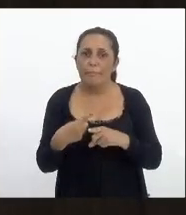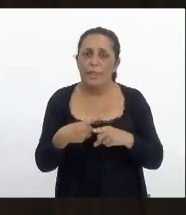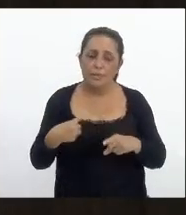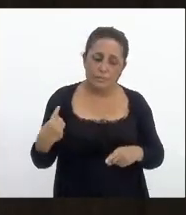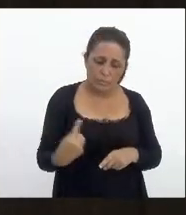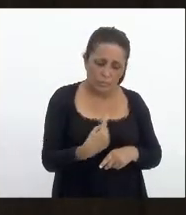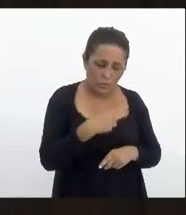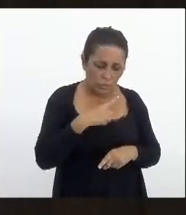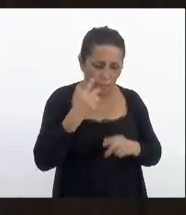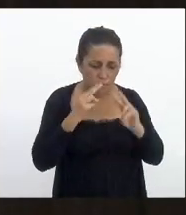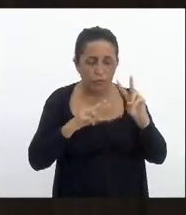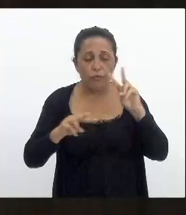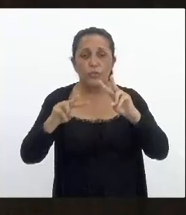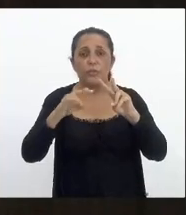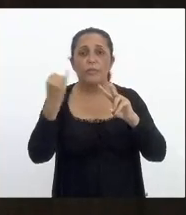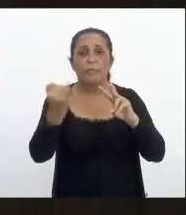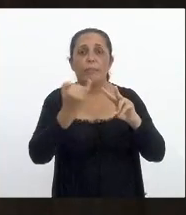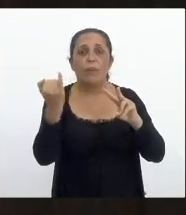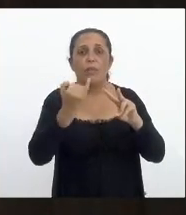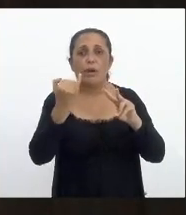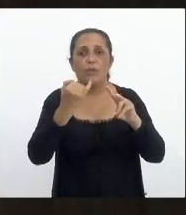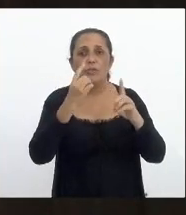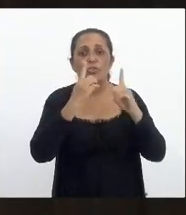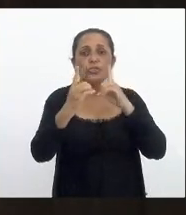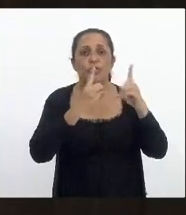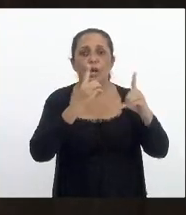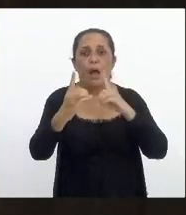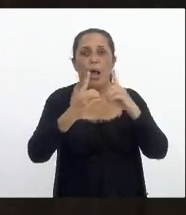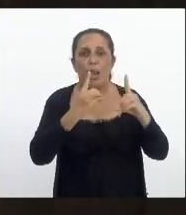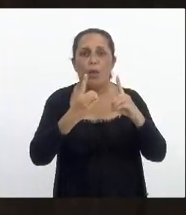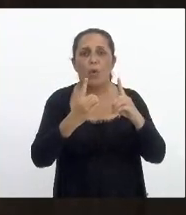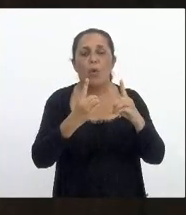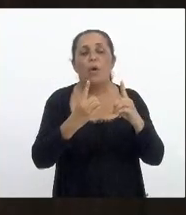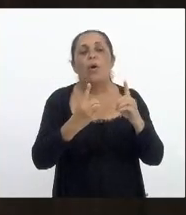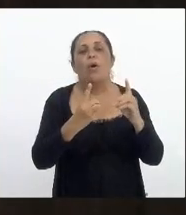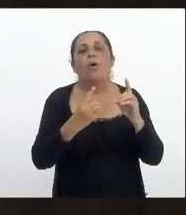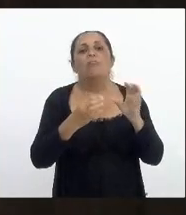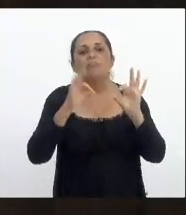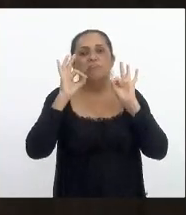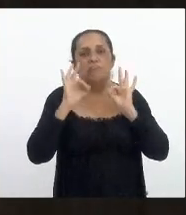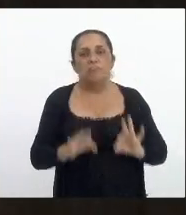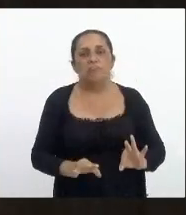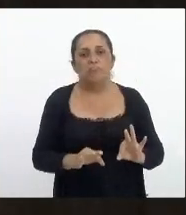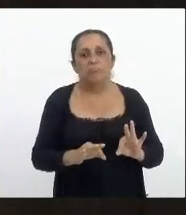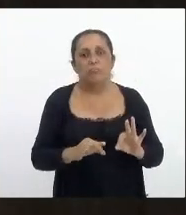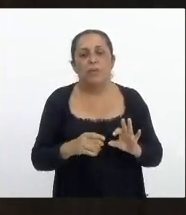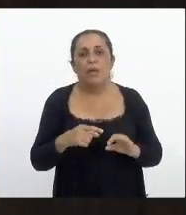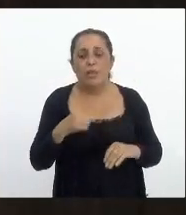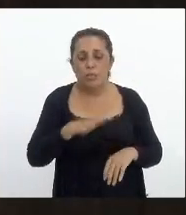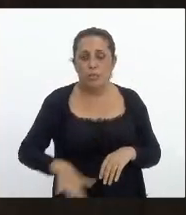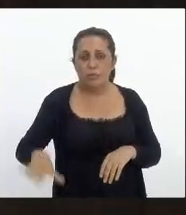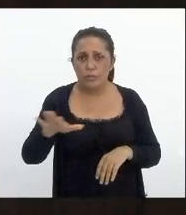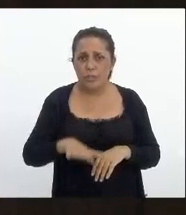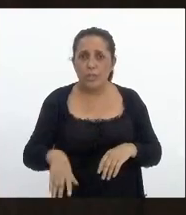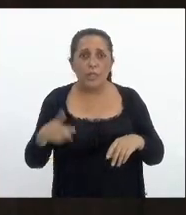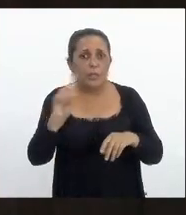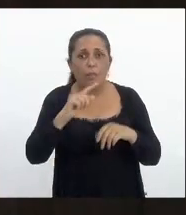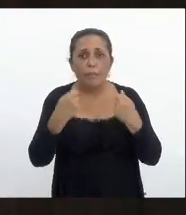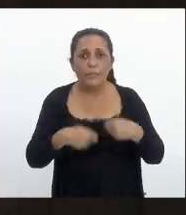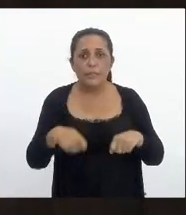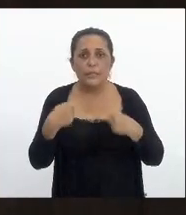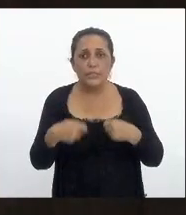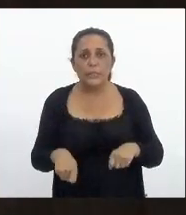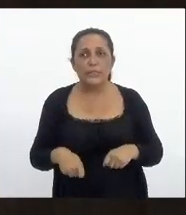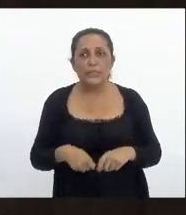quanto que é importante a gente fazer esse diálogo de maneira concreta as nossas crianças elas não precisam necessariamente de uma